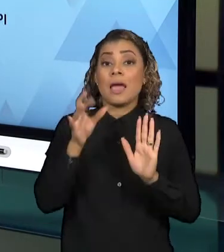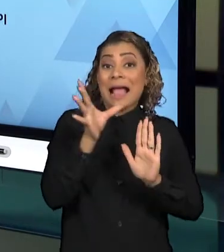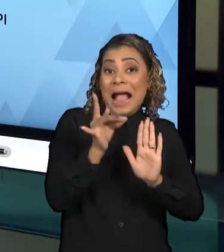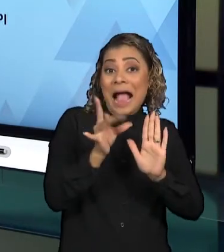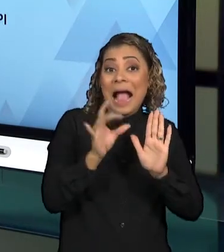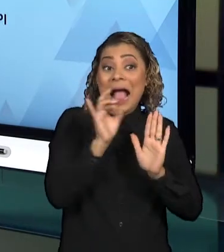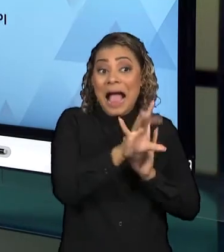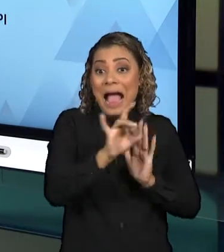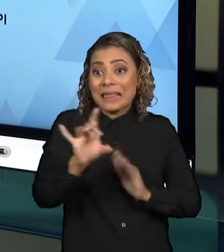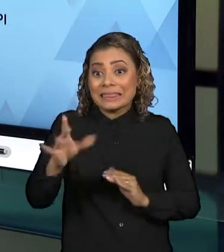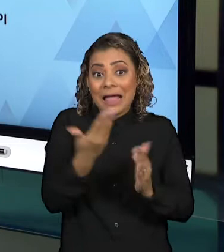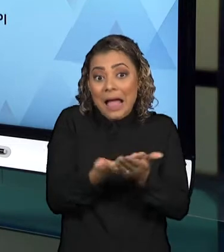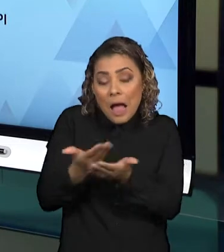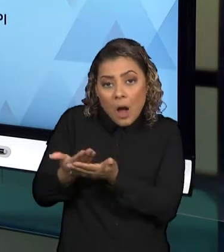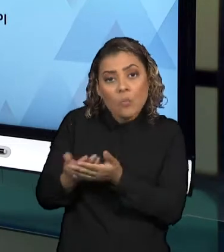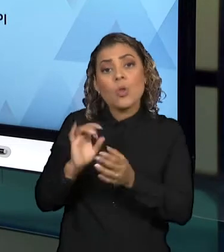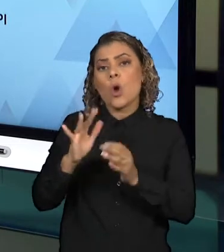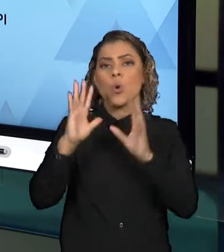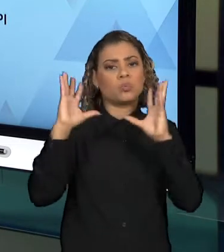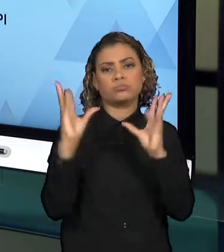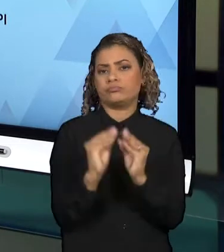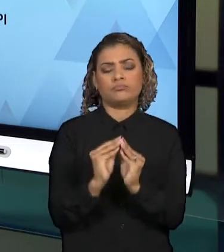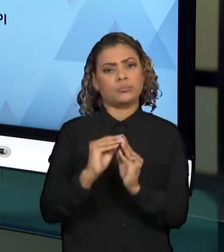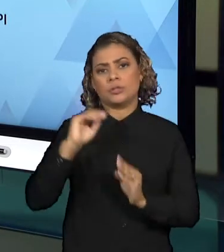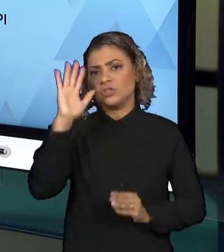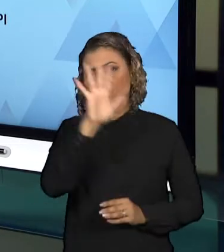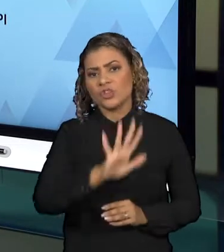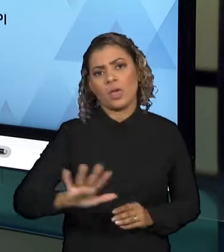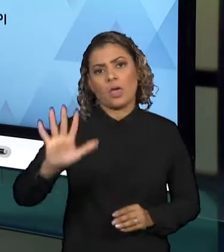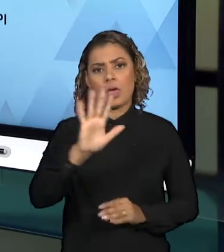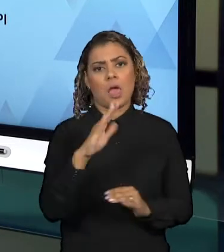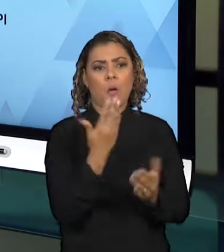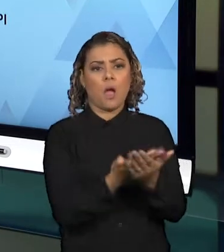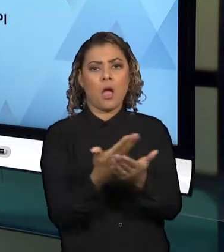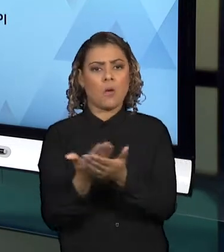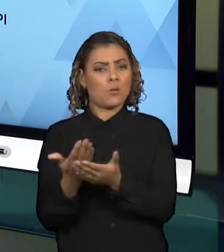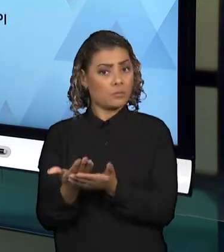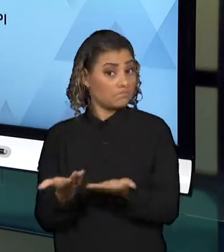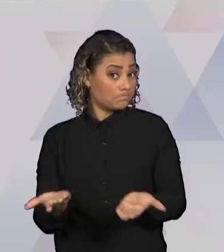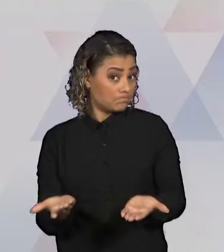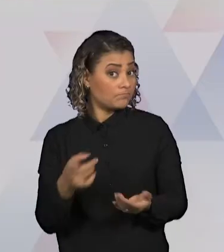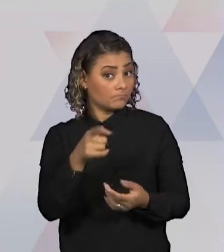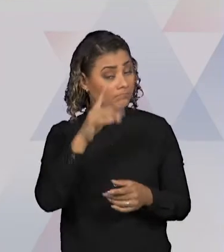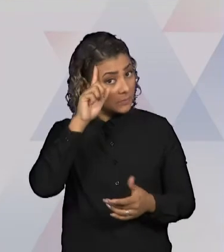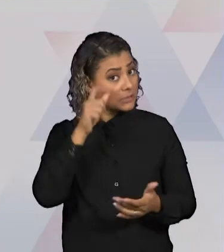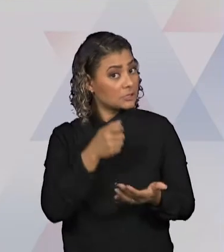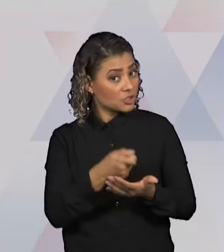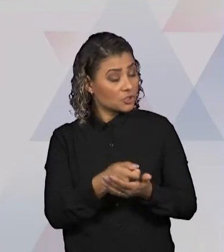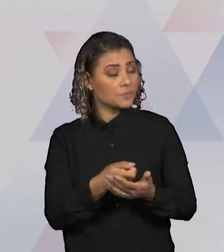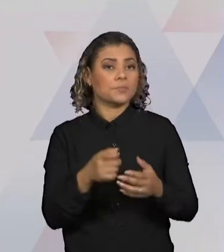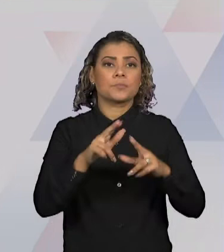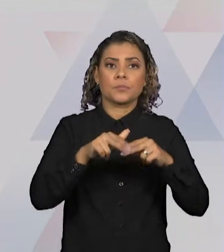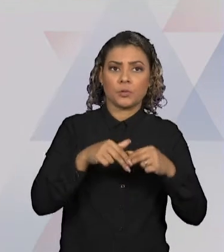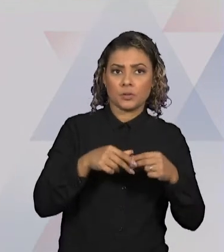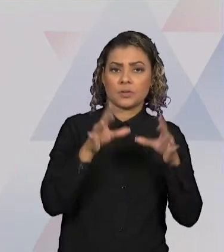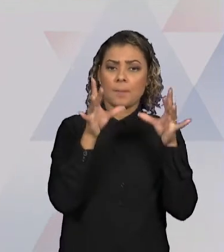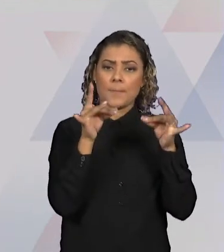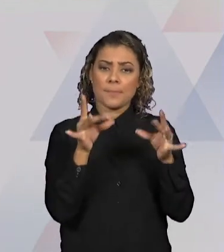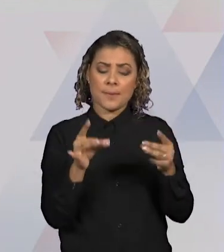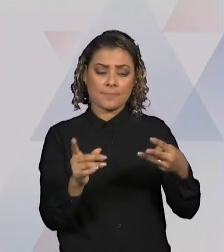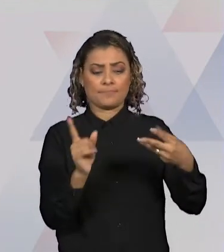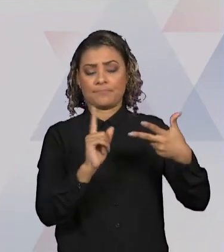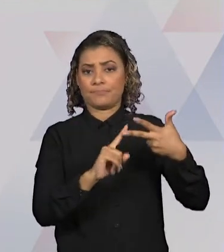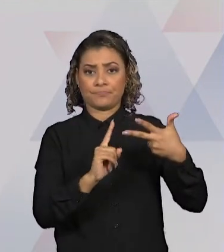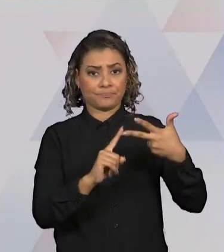ou faremos uma descrição geral do todo dessas aulas. E essas descrições já podem vir